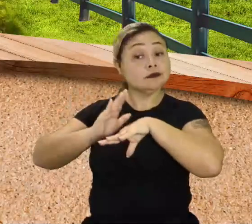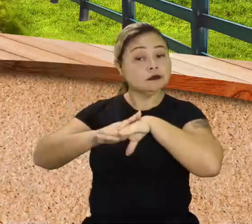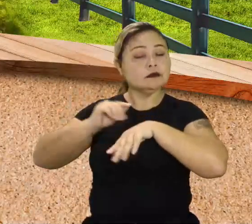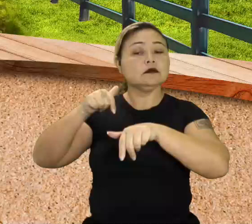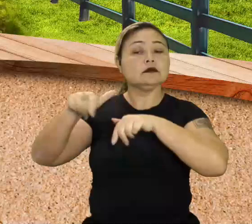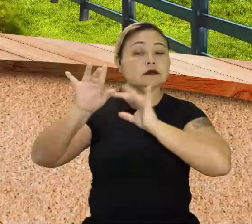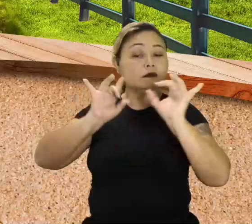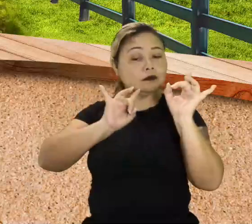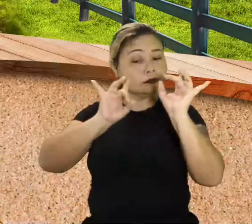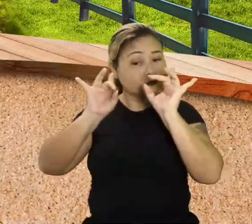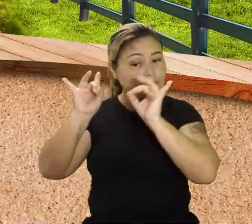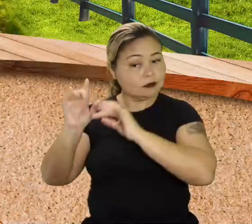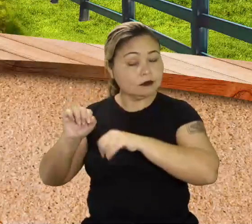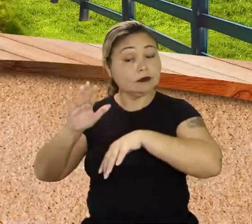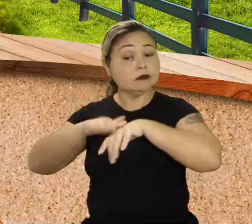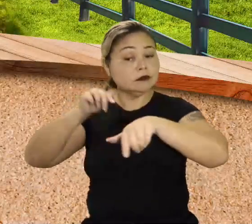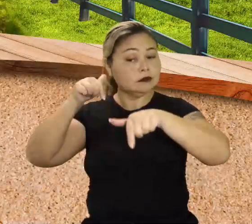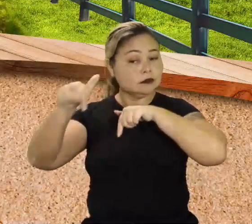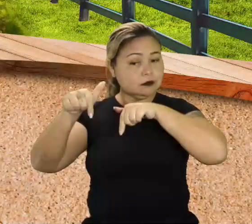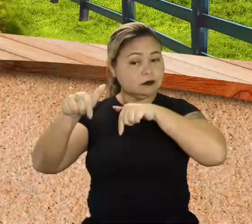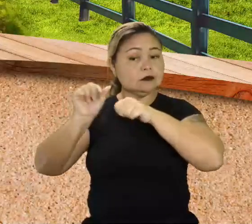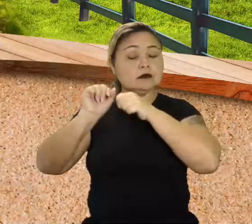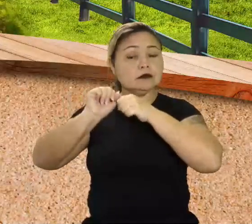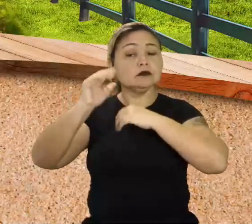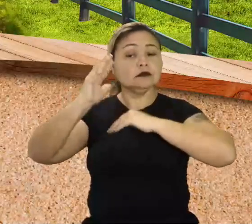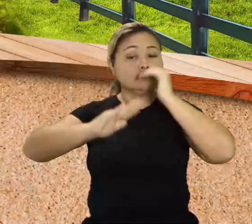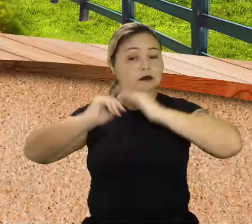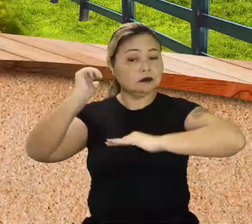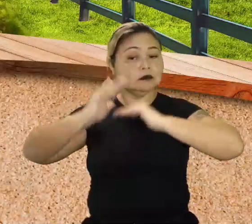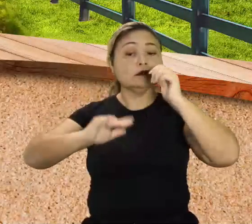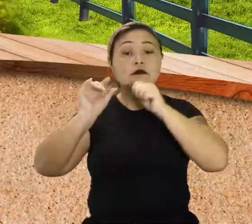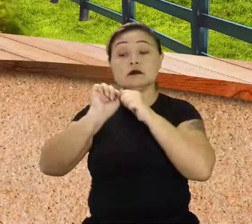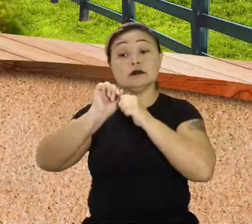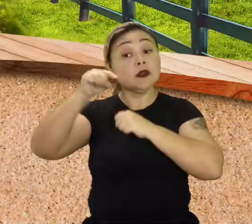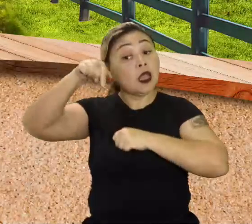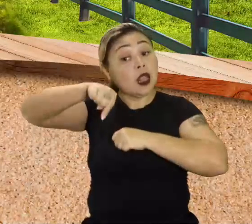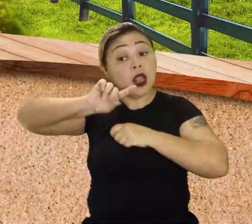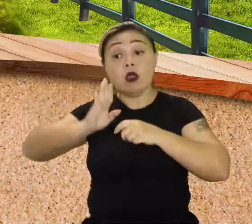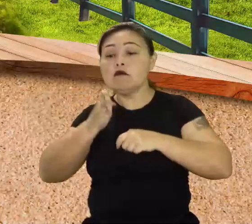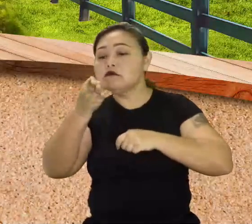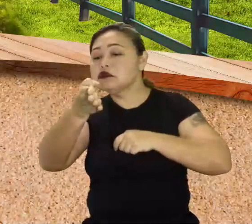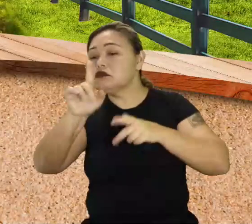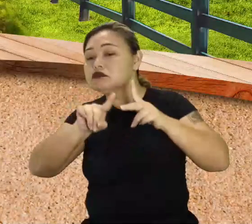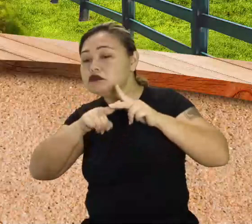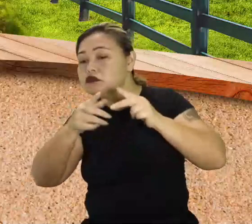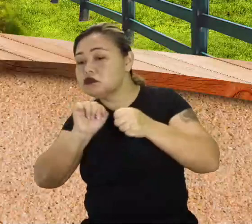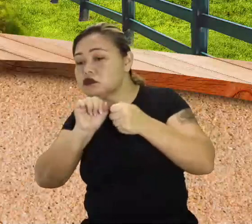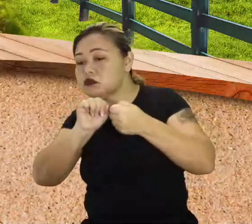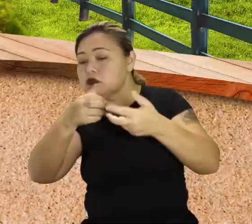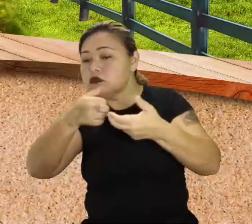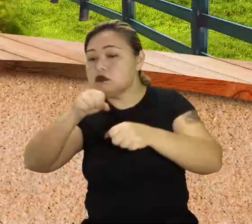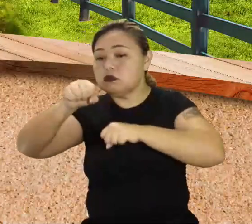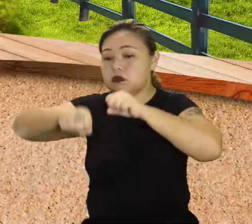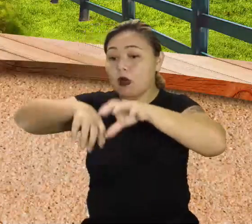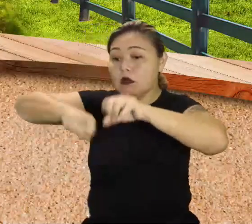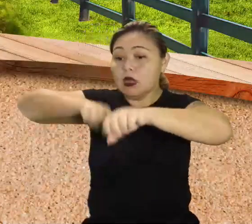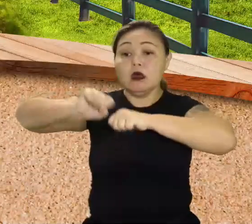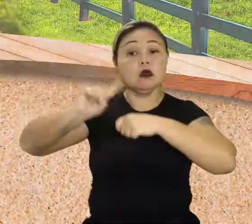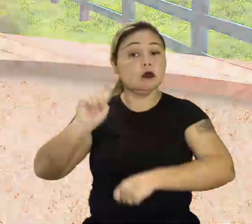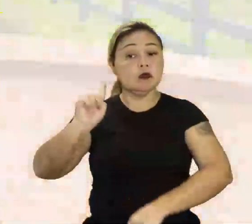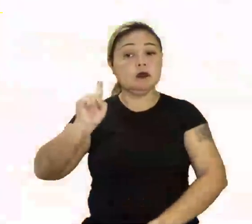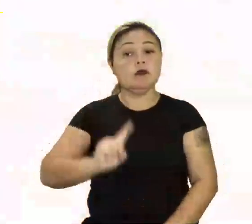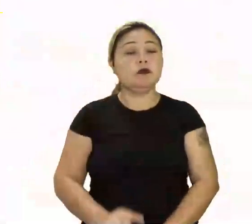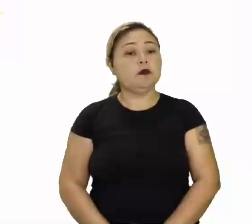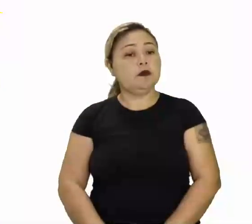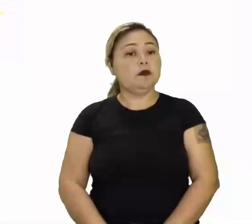qualificada. Por que não se entra com maquinaria dentro do sistema SAFs? Ok? Na tela, minha